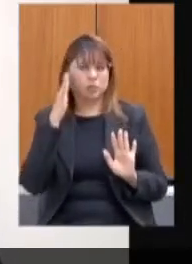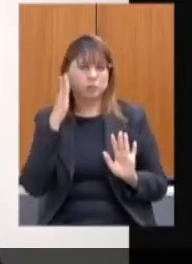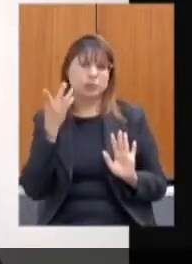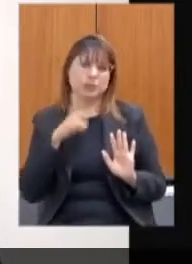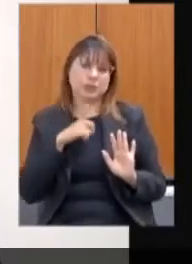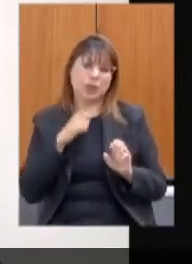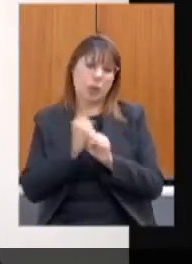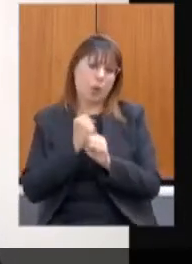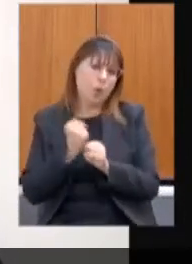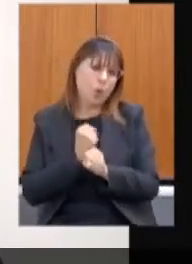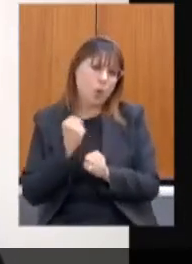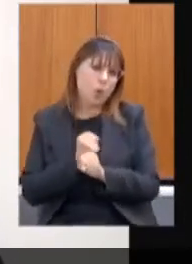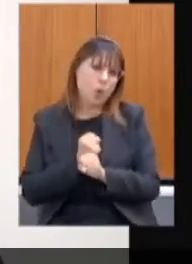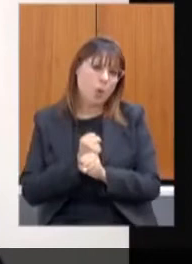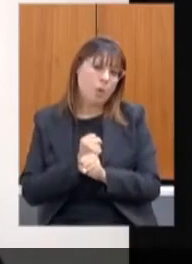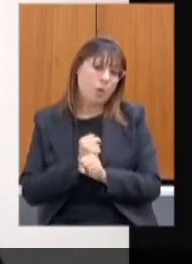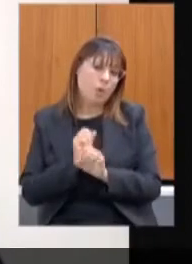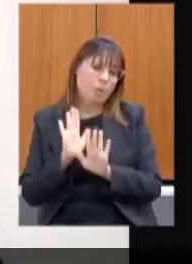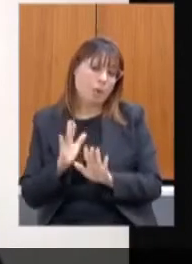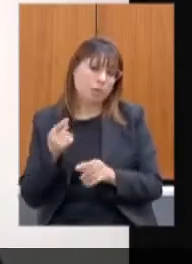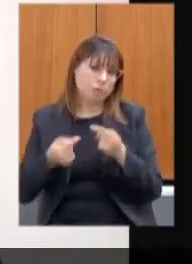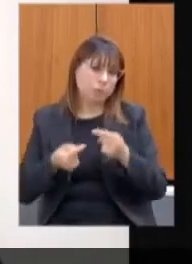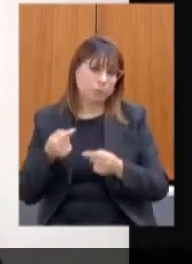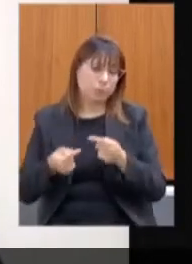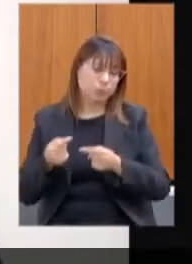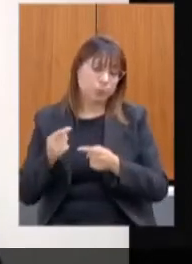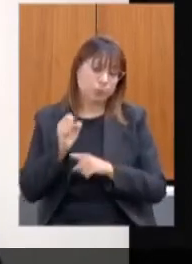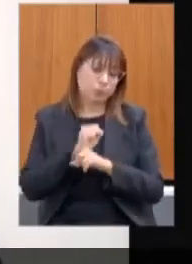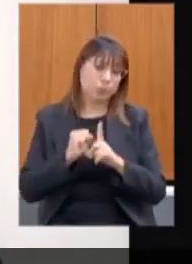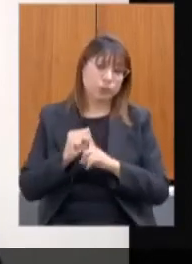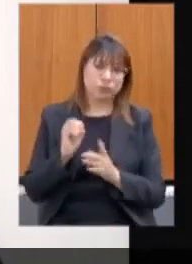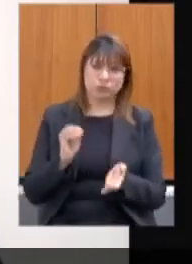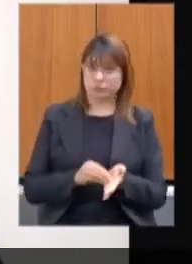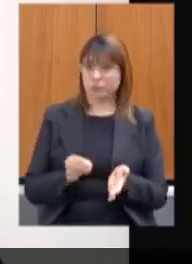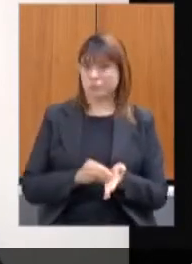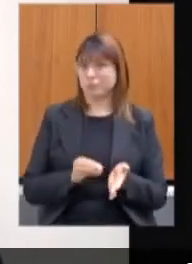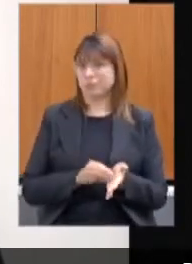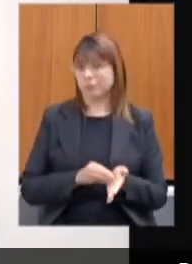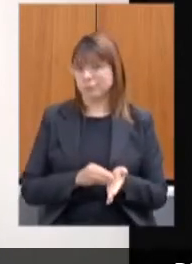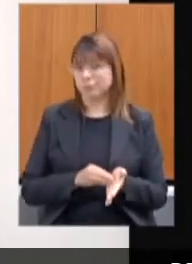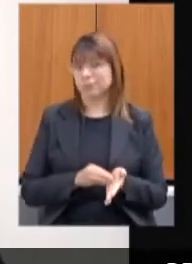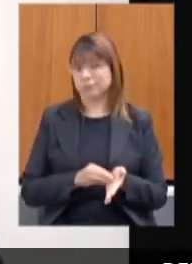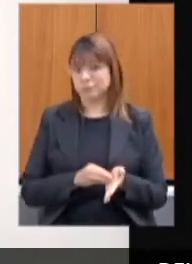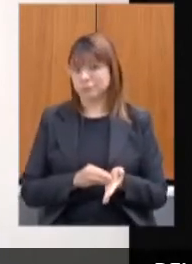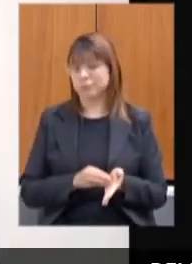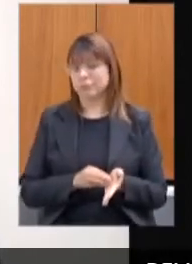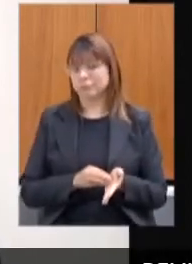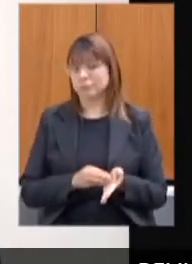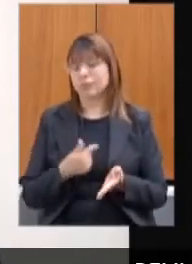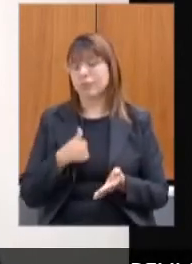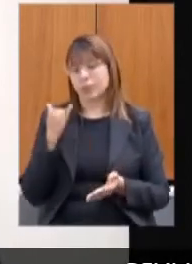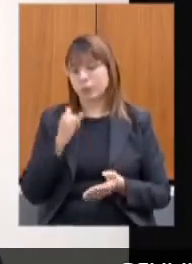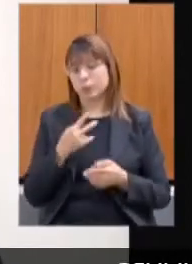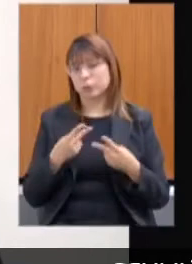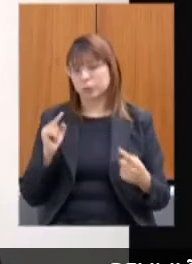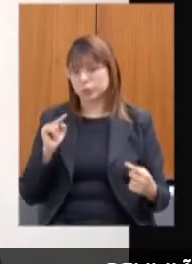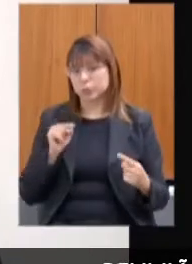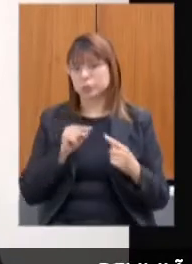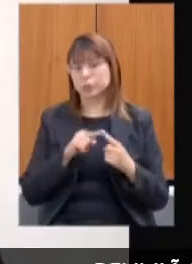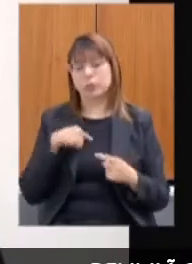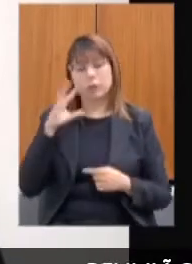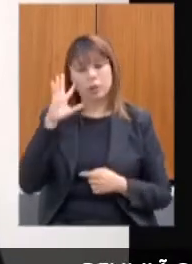obras e pouco em políticas sociais. Então, eu estou colocando uma questão objetiva, eu acho